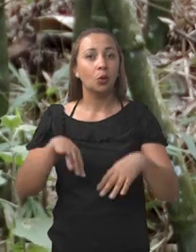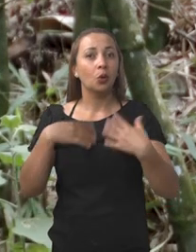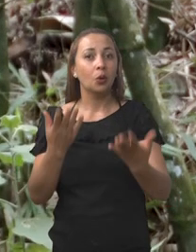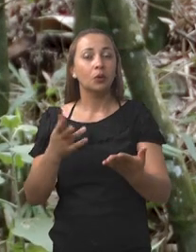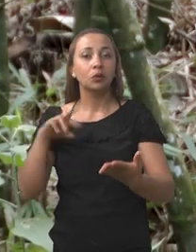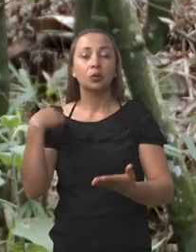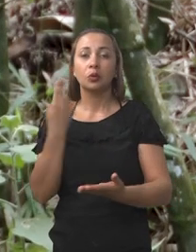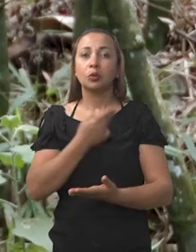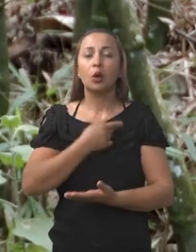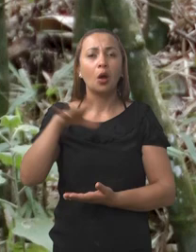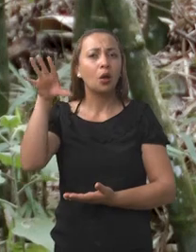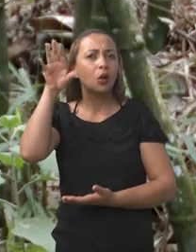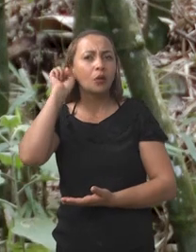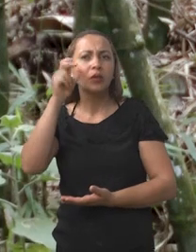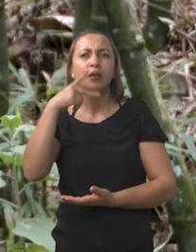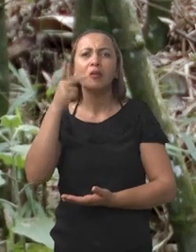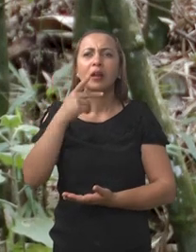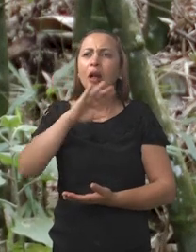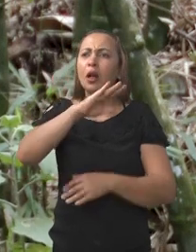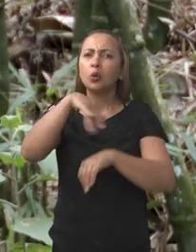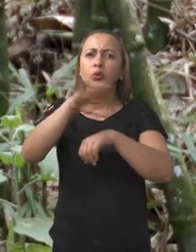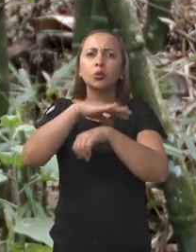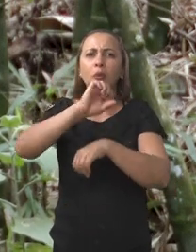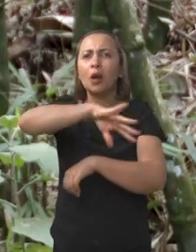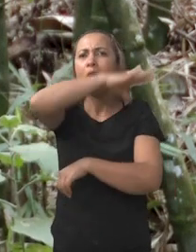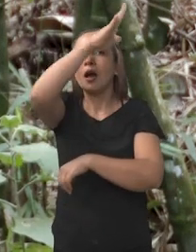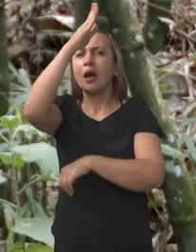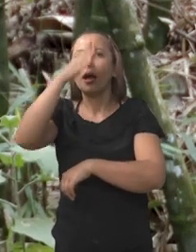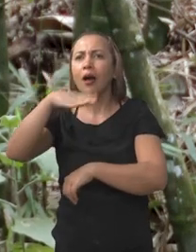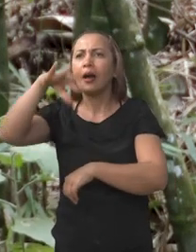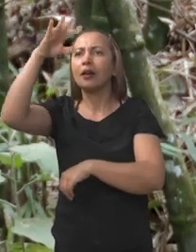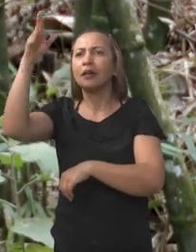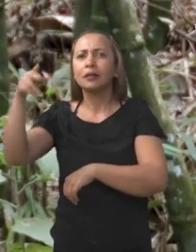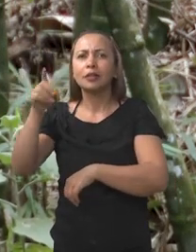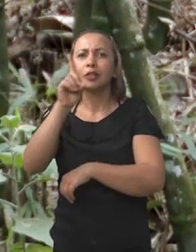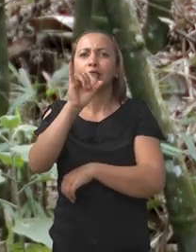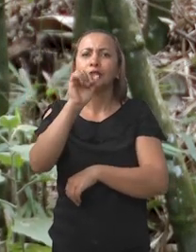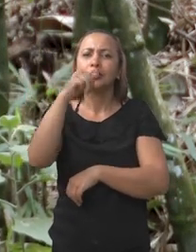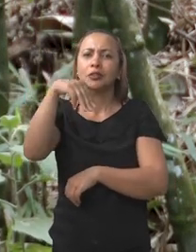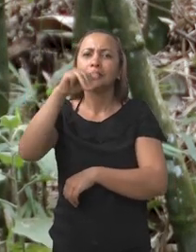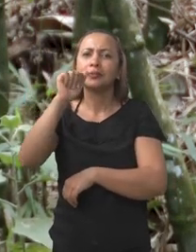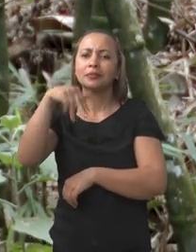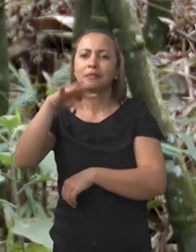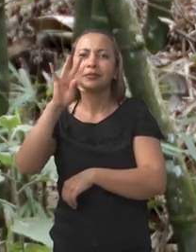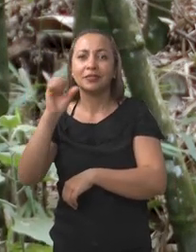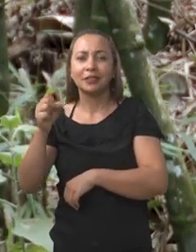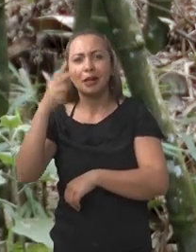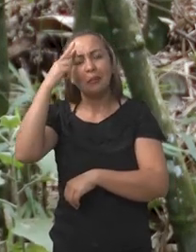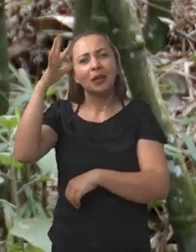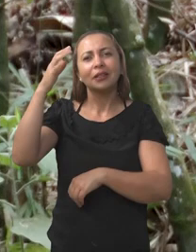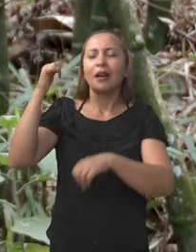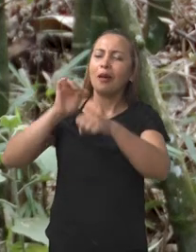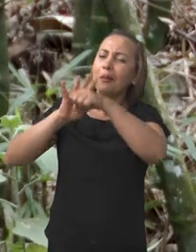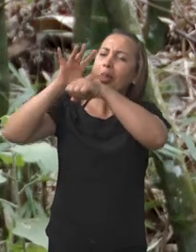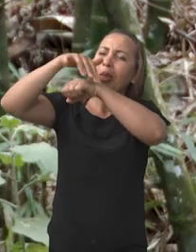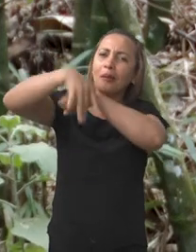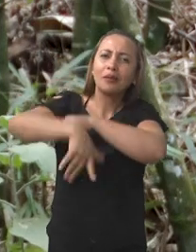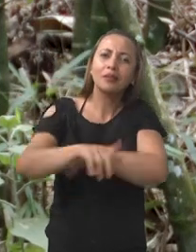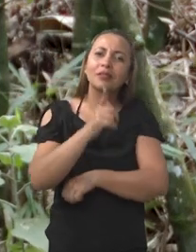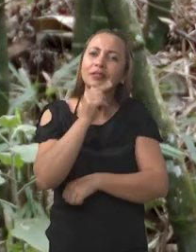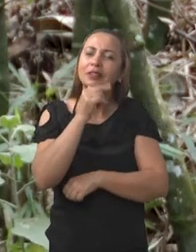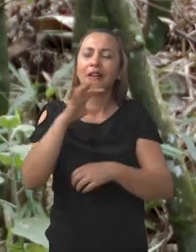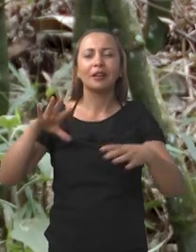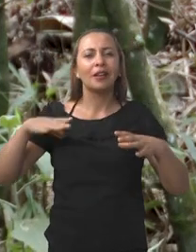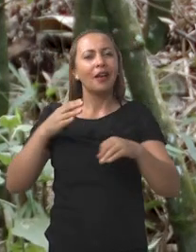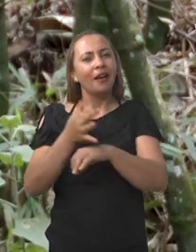Quando a gente ouve falar da Chapada Diamantina na Bahia, logo a gente pensa nas cachoeiras, na beleza natural e na possibilidade